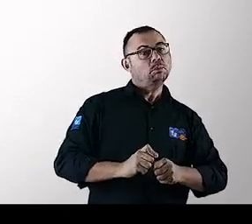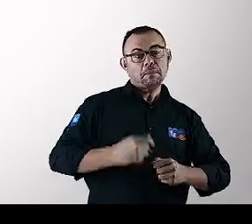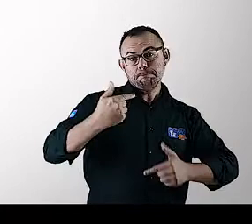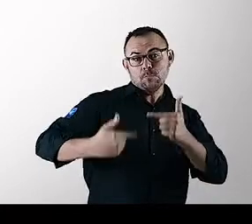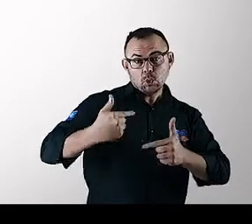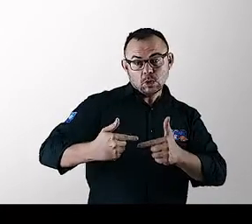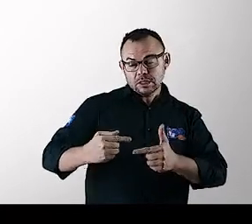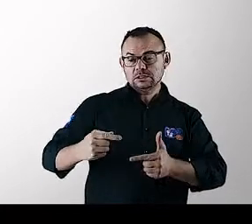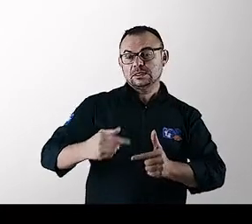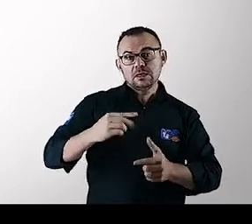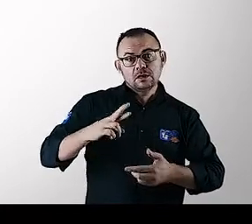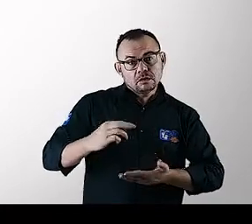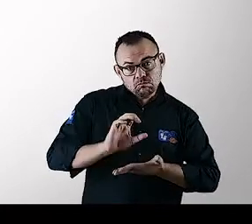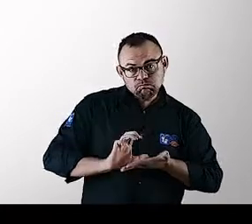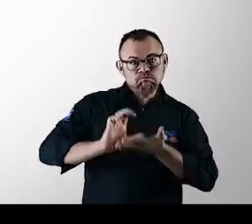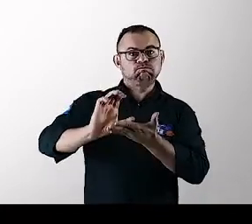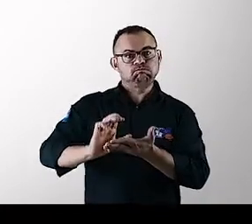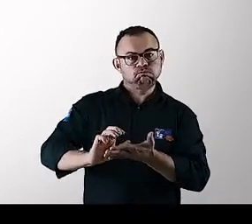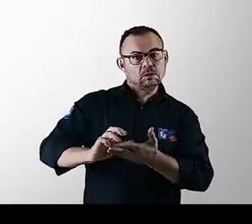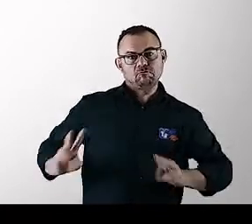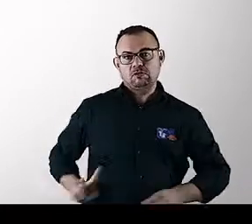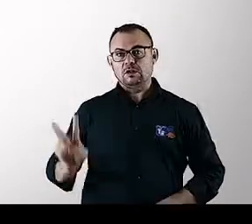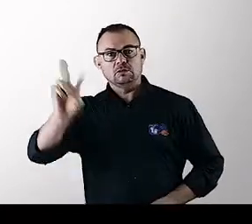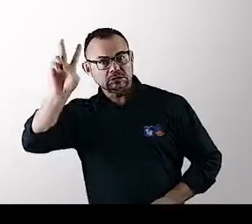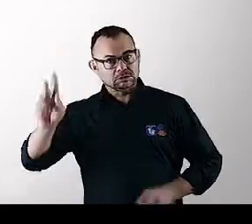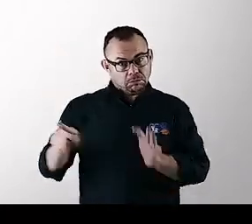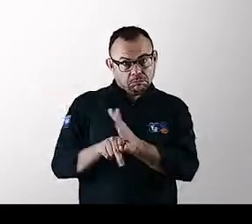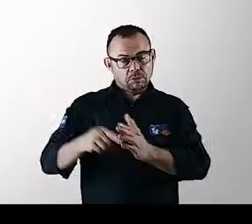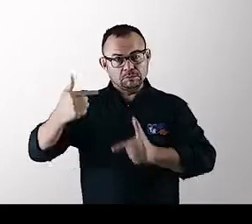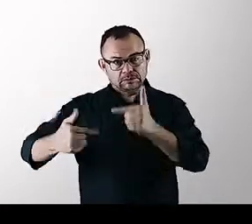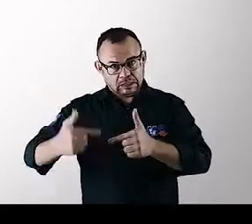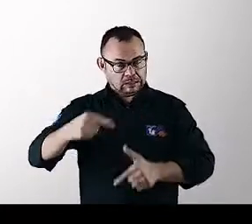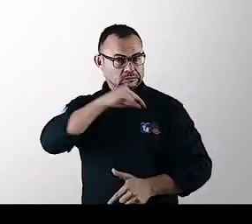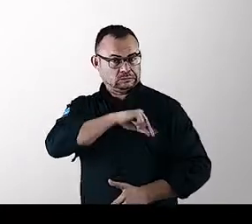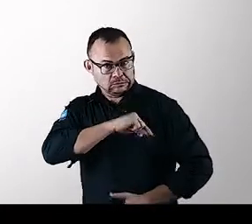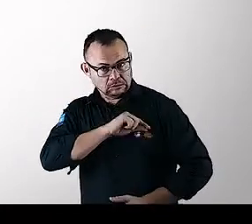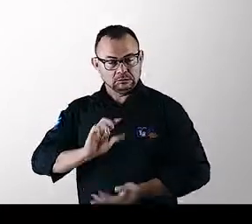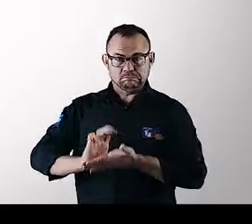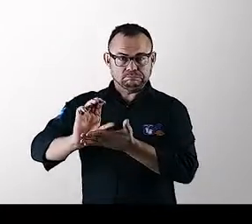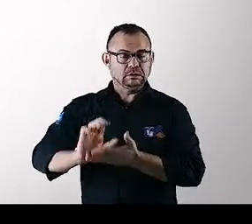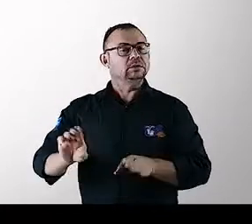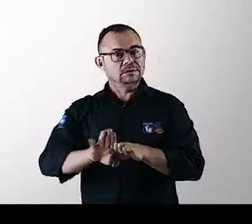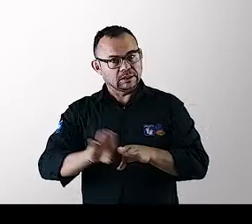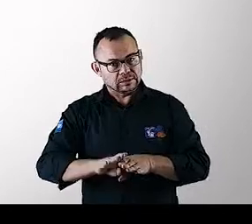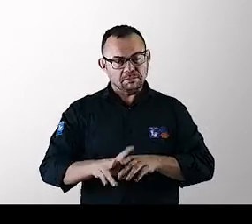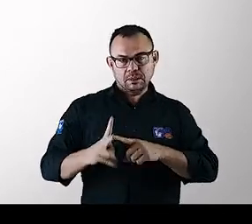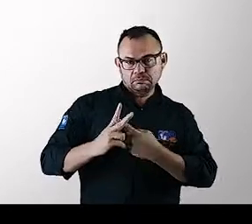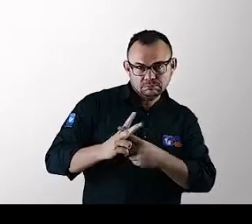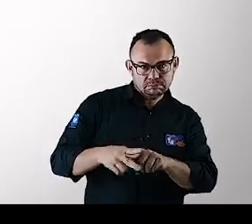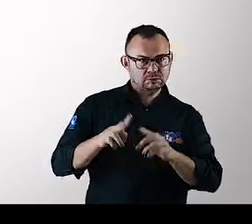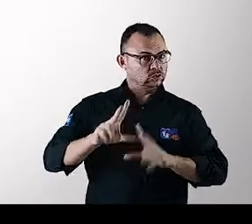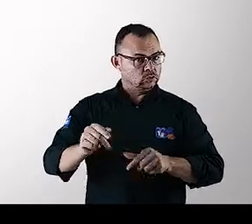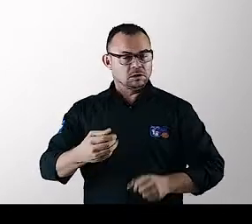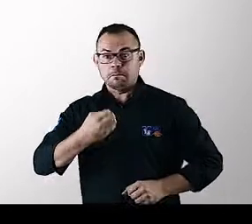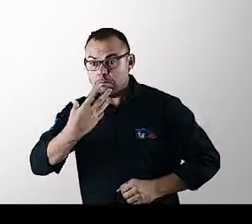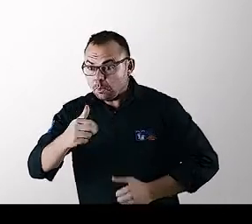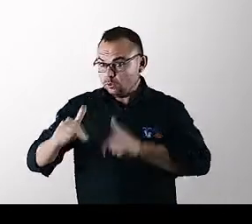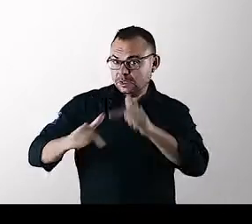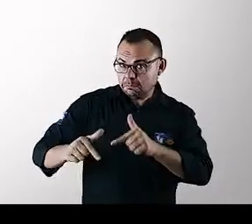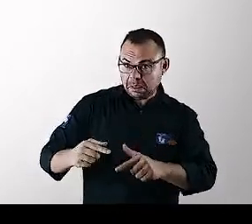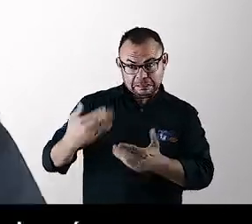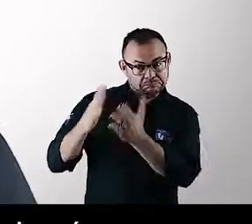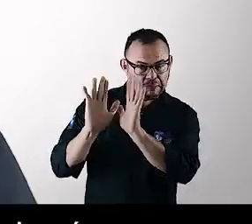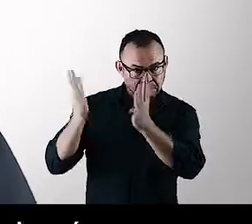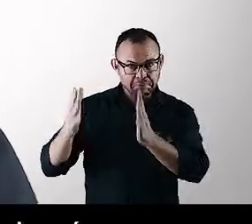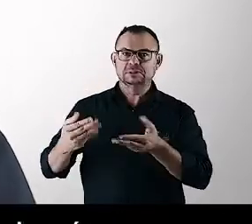valorização salarial, qualificação continuada, prevenção na saúde e premiaremos as boas condutas e abriremos